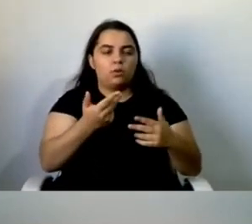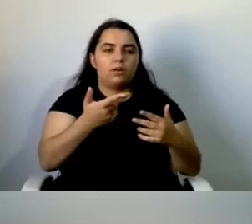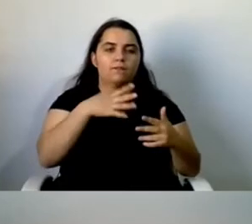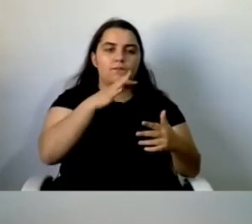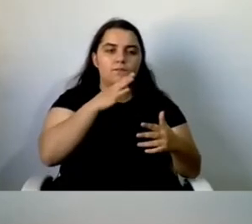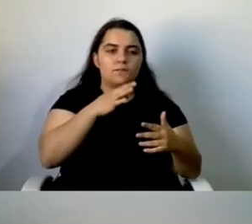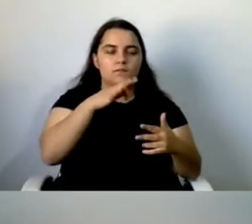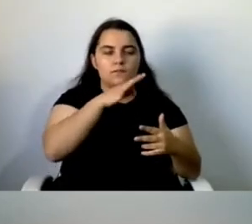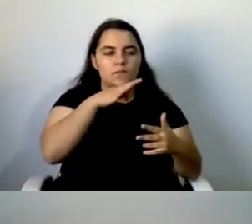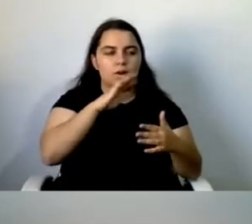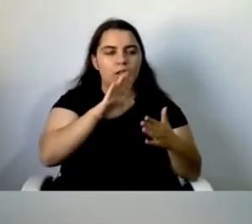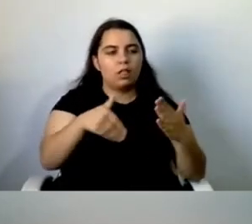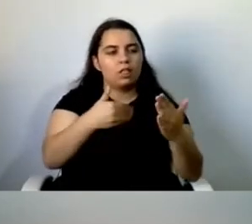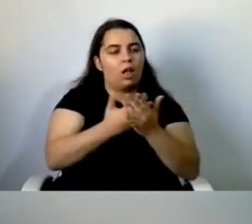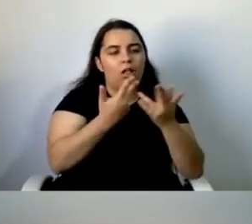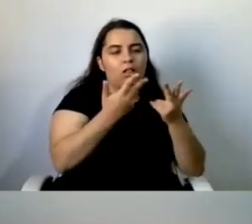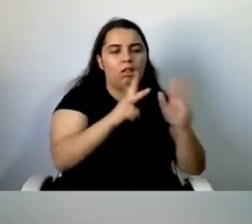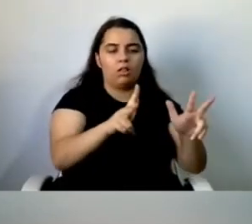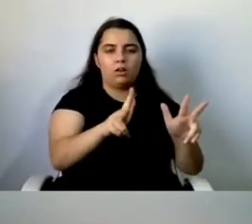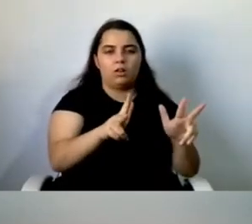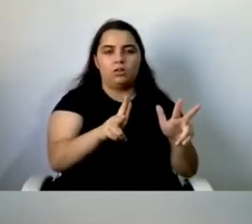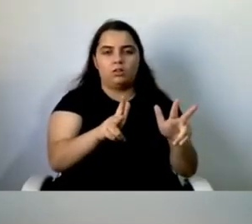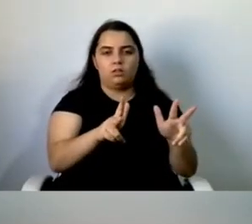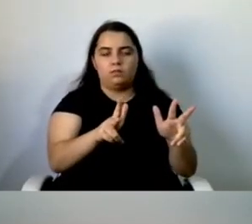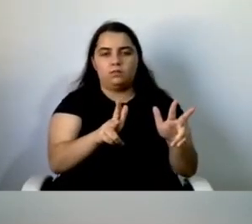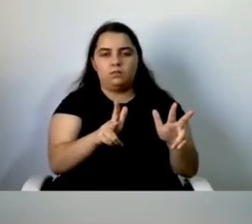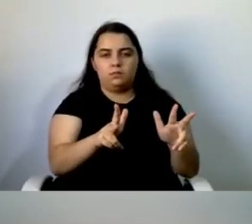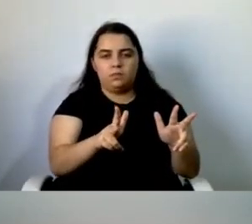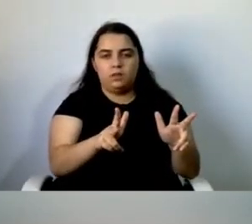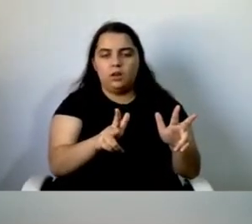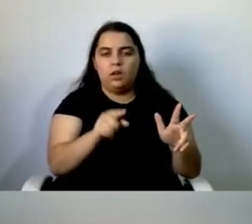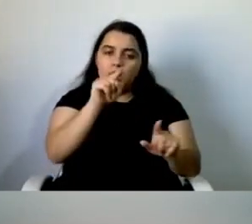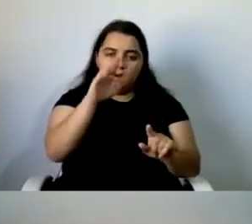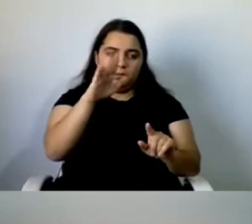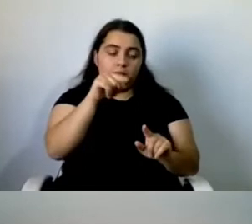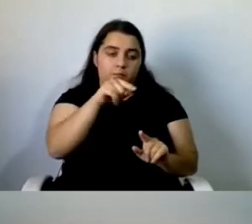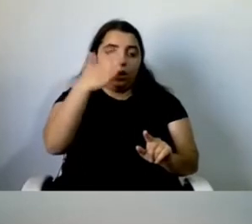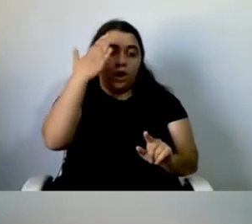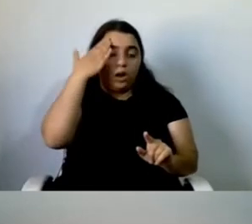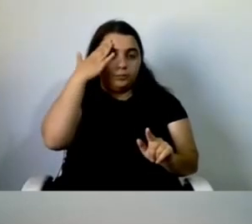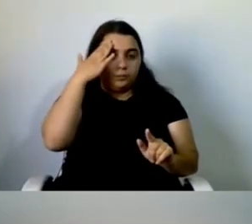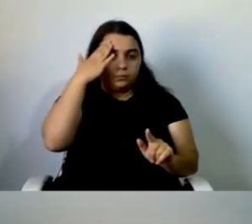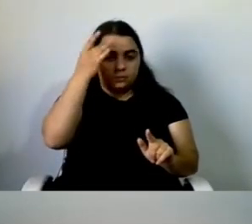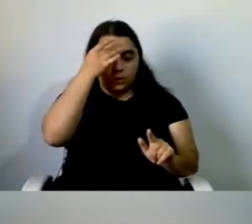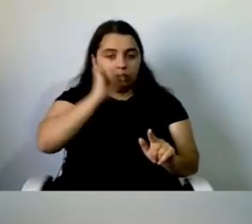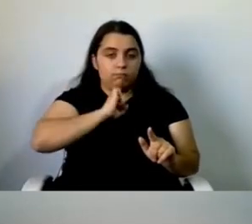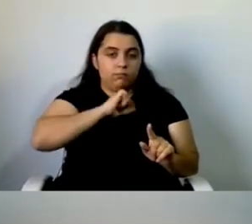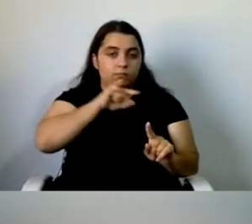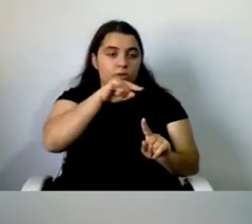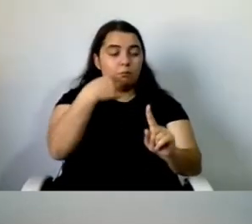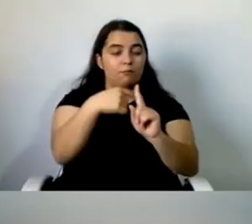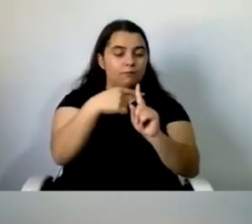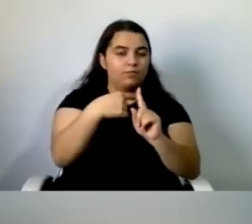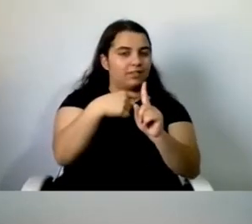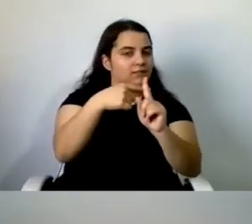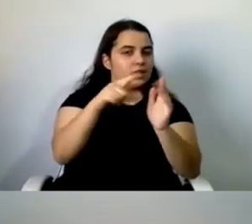é uma vantagem que eu considero muito importante para o projeto, porque a família